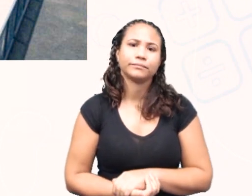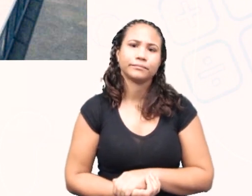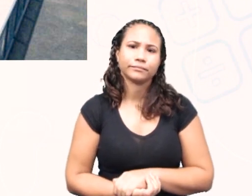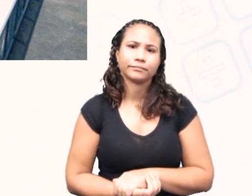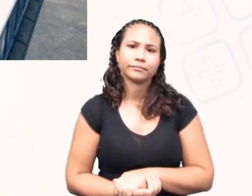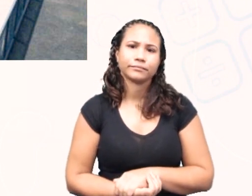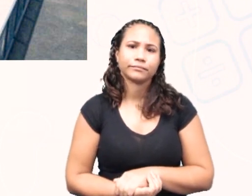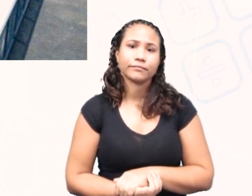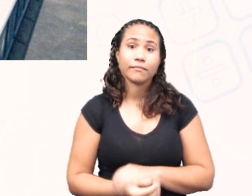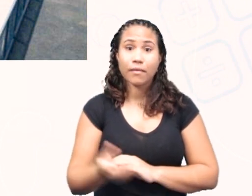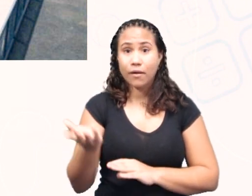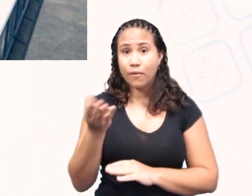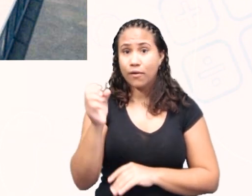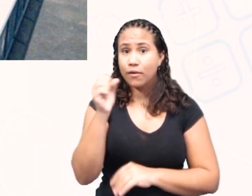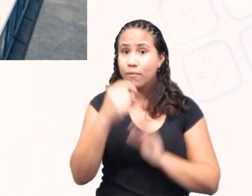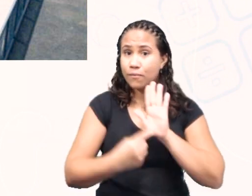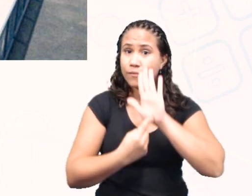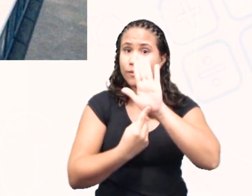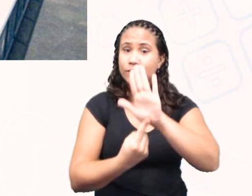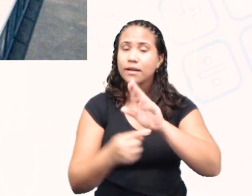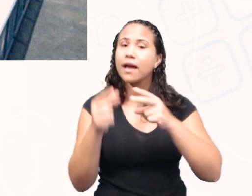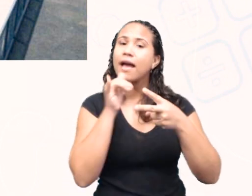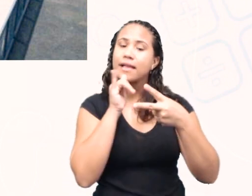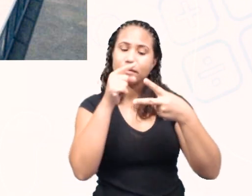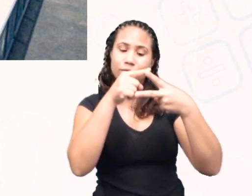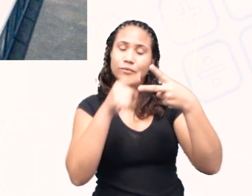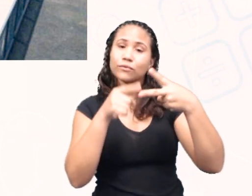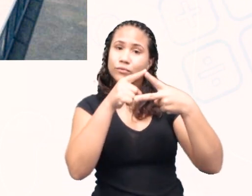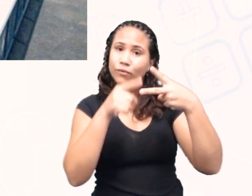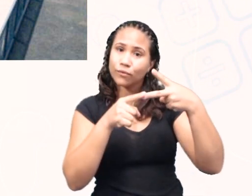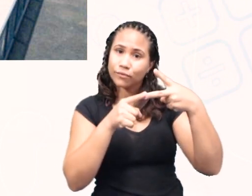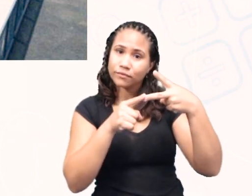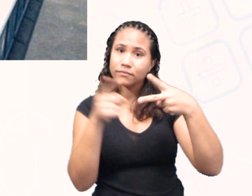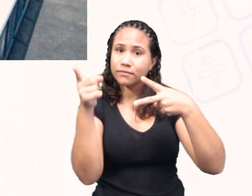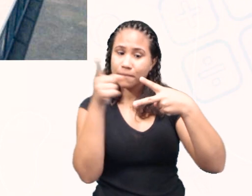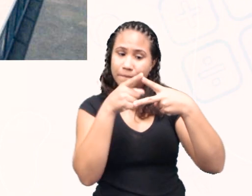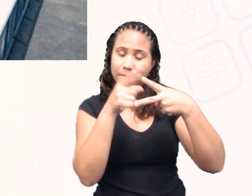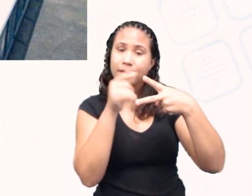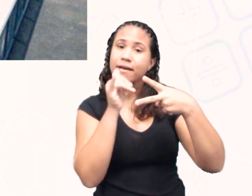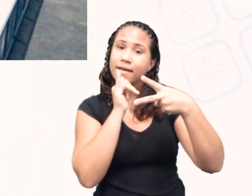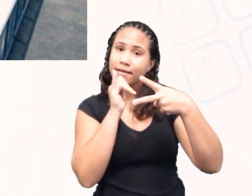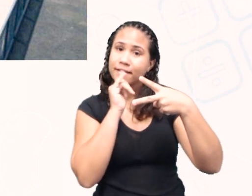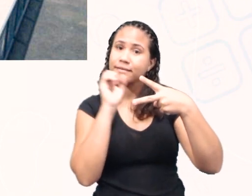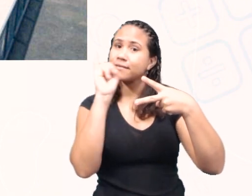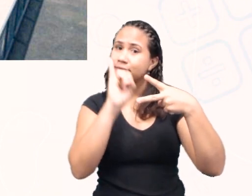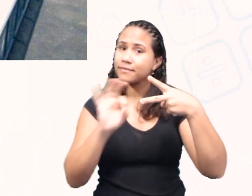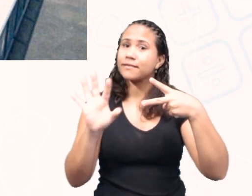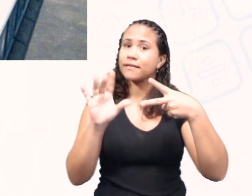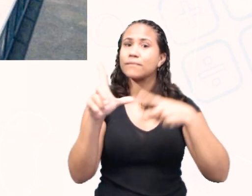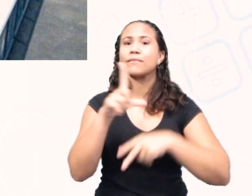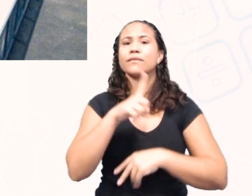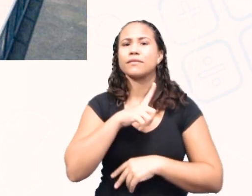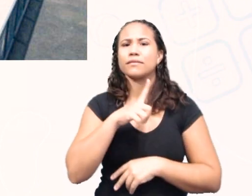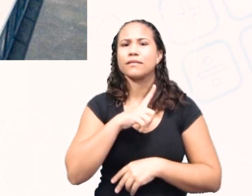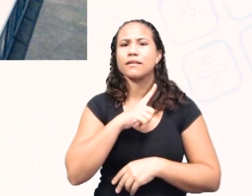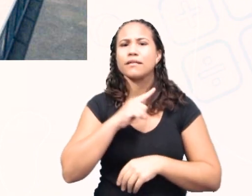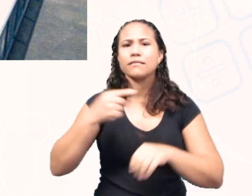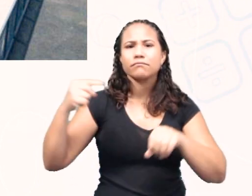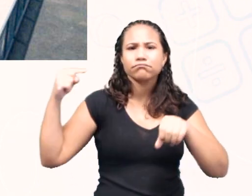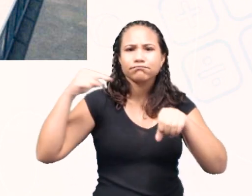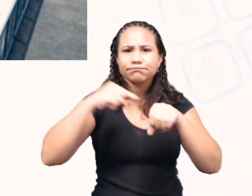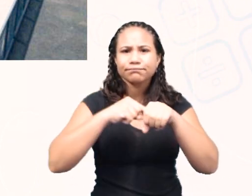Vamos mostrar aqui dois exemplos. Nesse primeiro exemplo, a gente tem uma mini